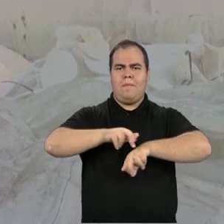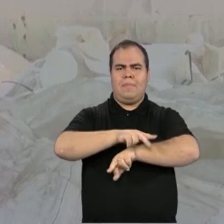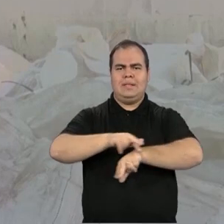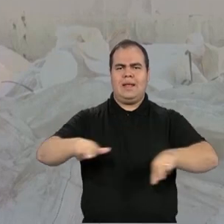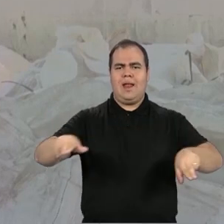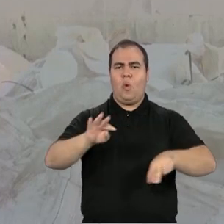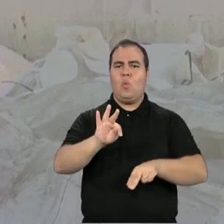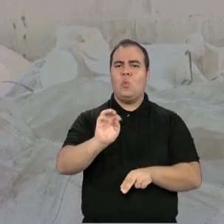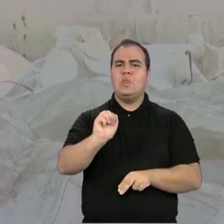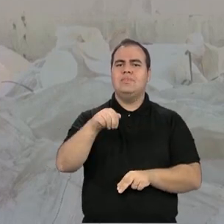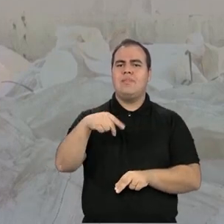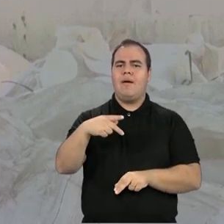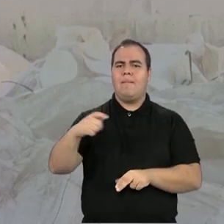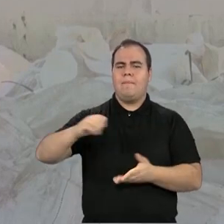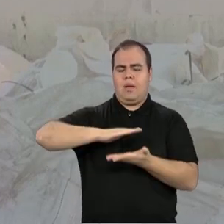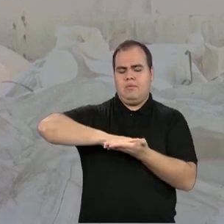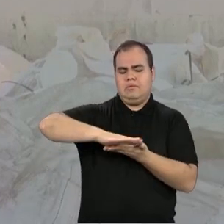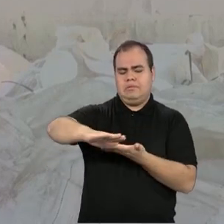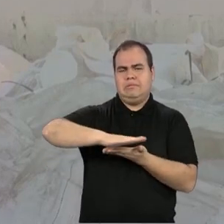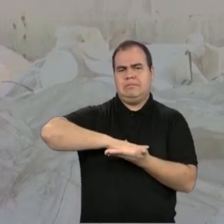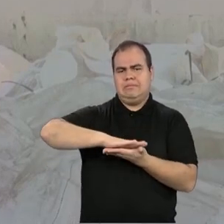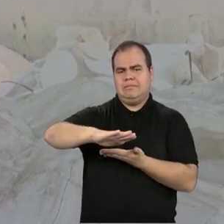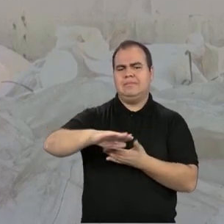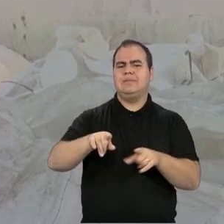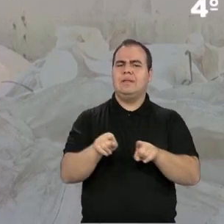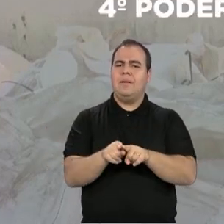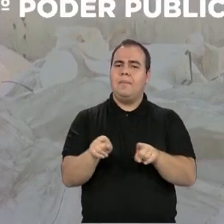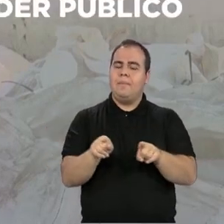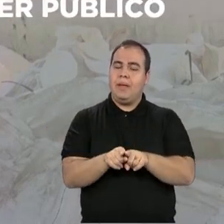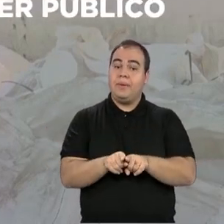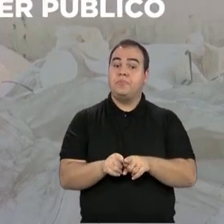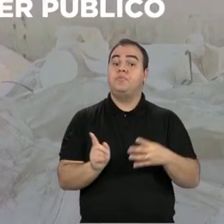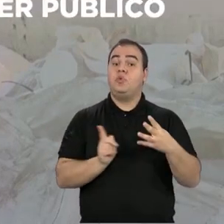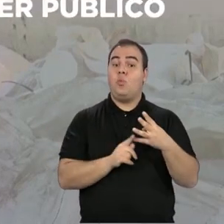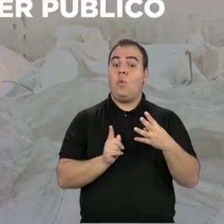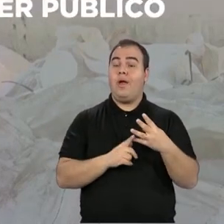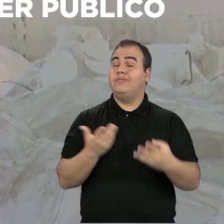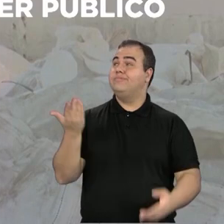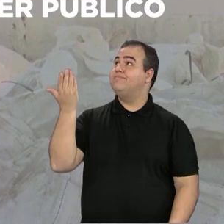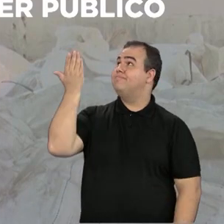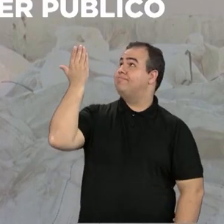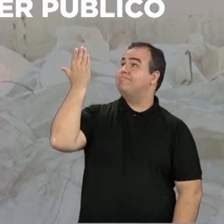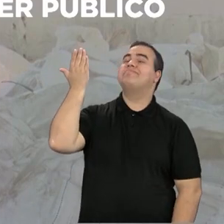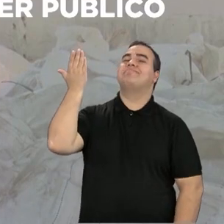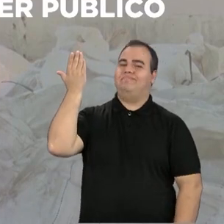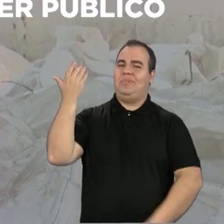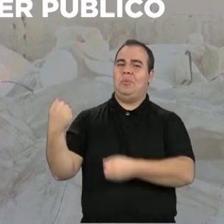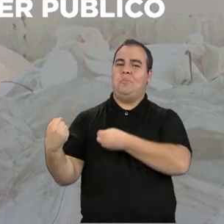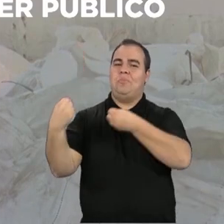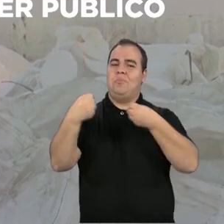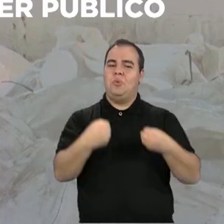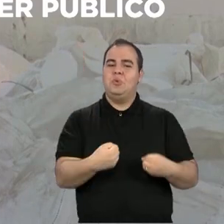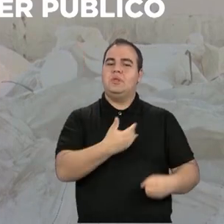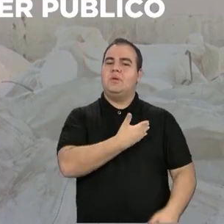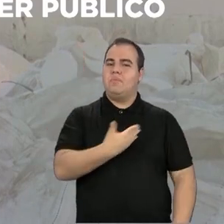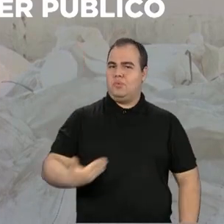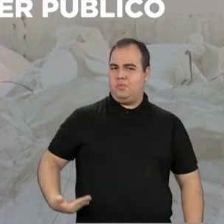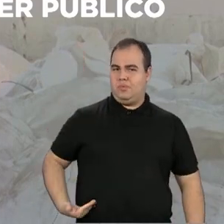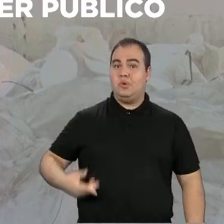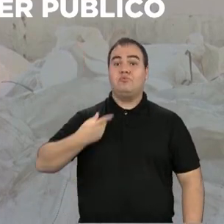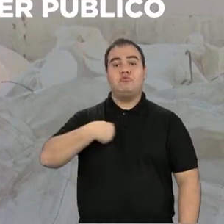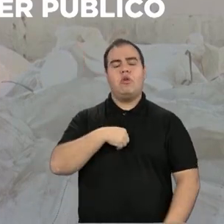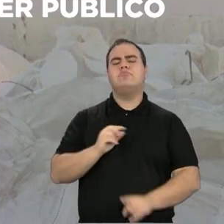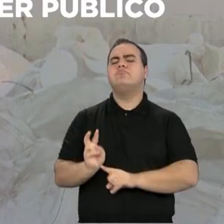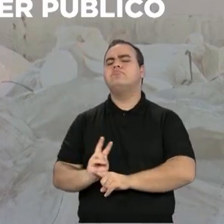tampas de embalagens de agrotóxicos. E o quarto elo somos nós, o poder público, que temos o trabalho de fiscalizar,